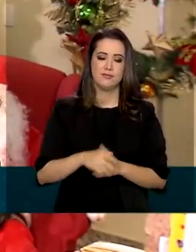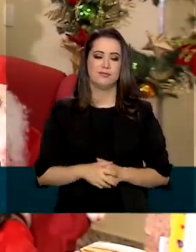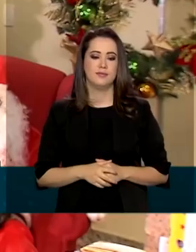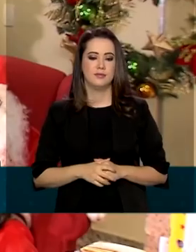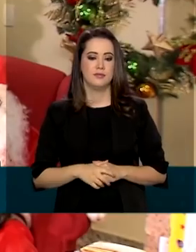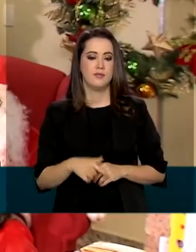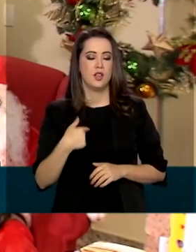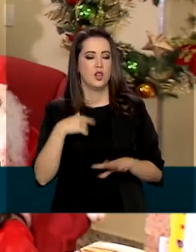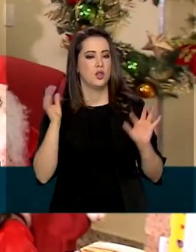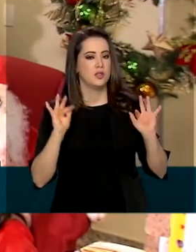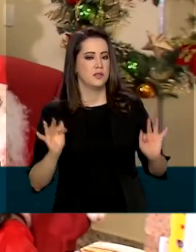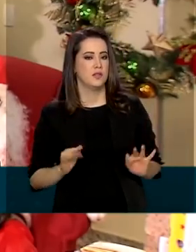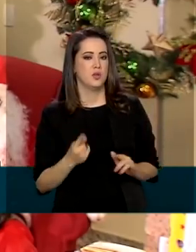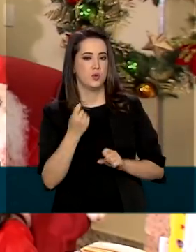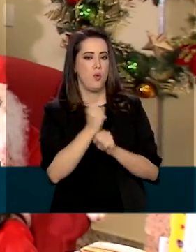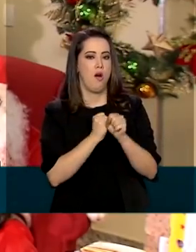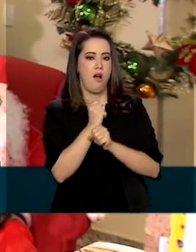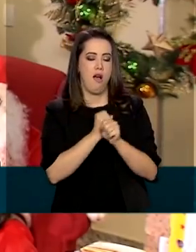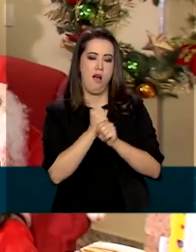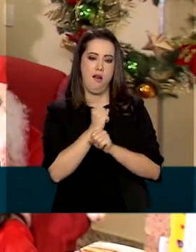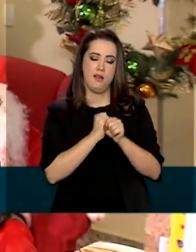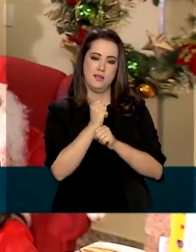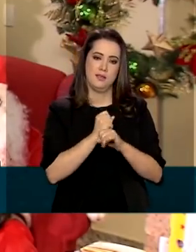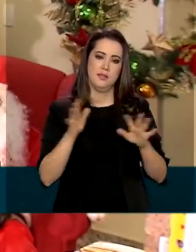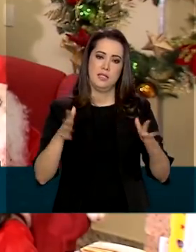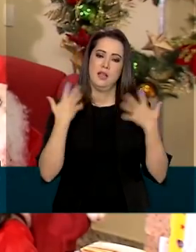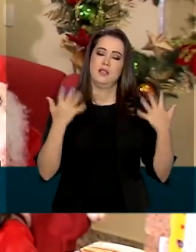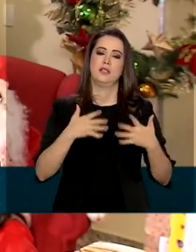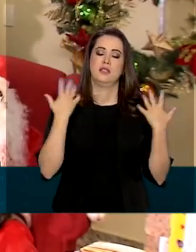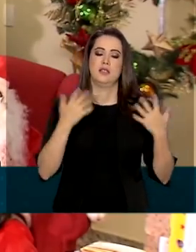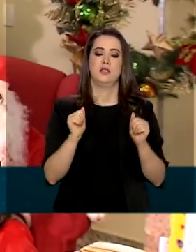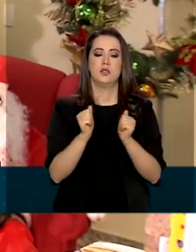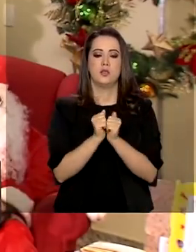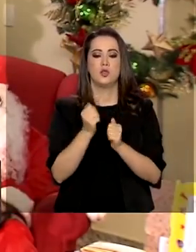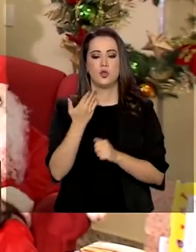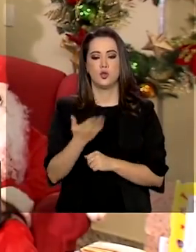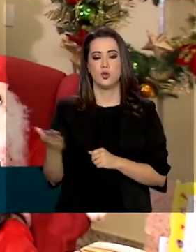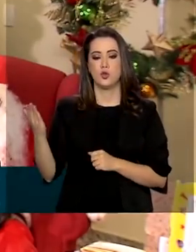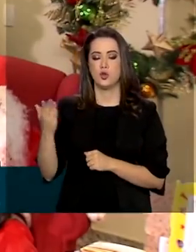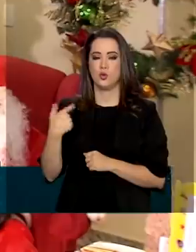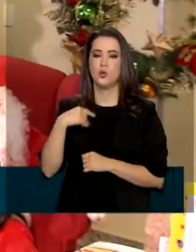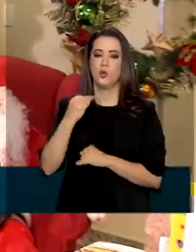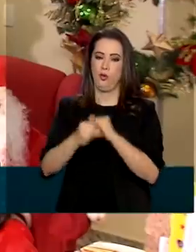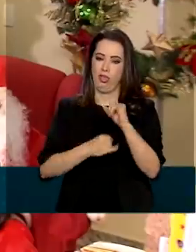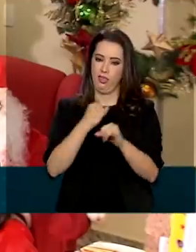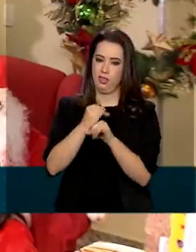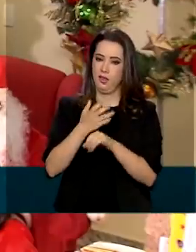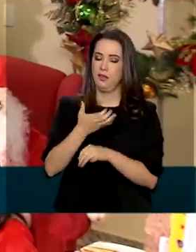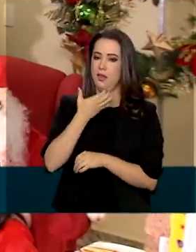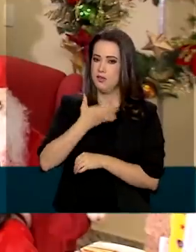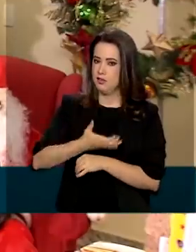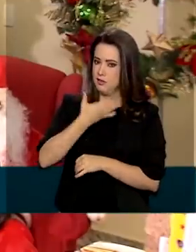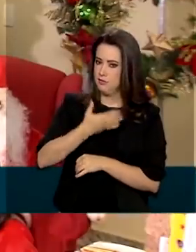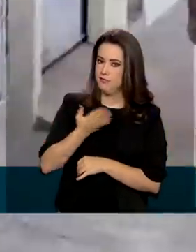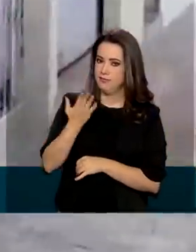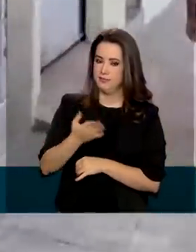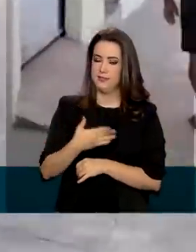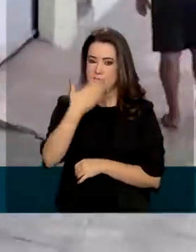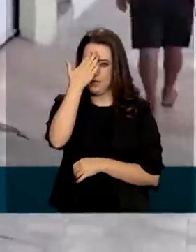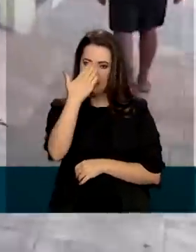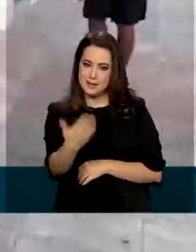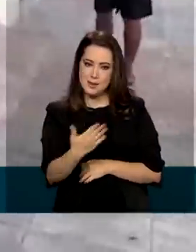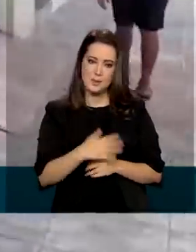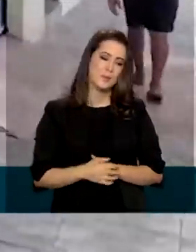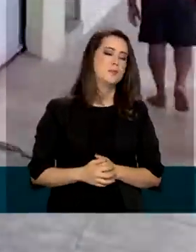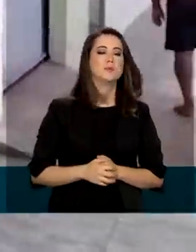campanha. E a alegria dessas crianças com o Papai Noel aqui, o virtual. Muito obrigado. Os